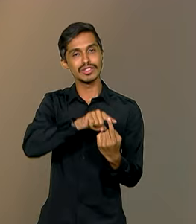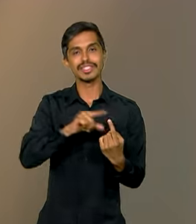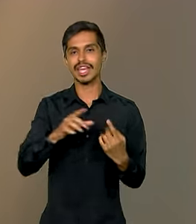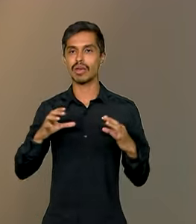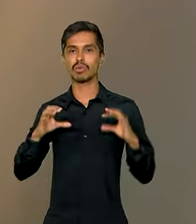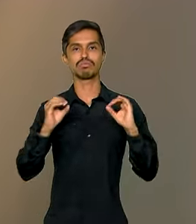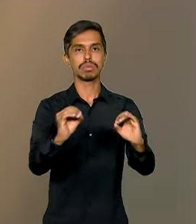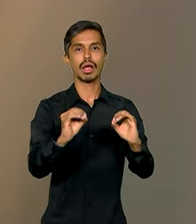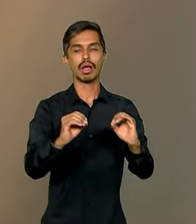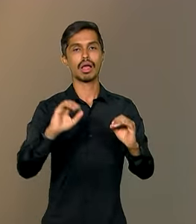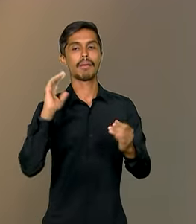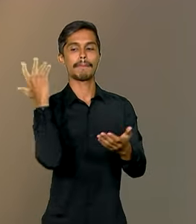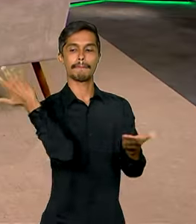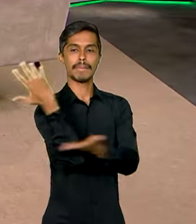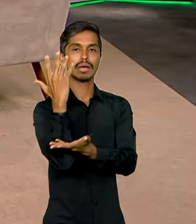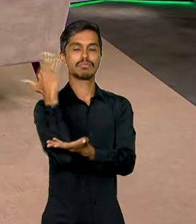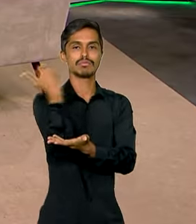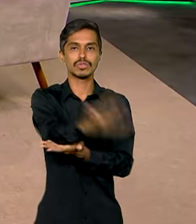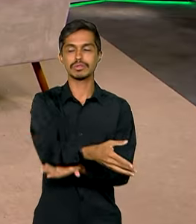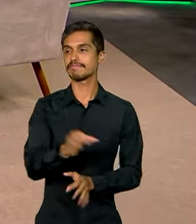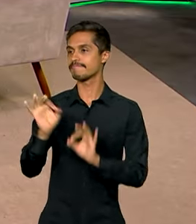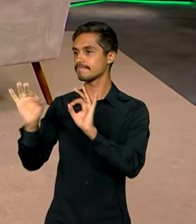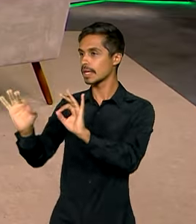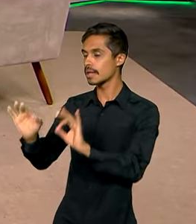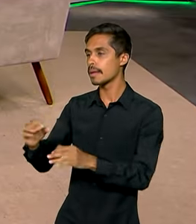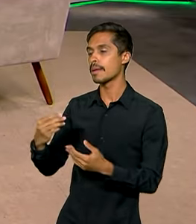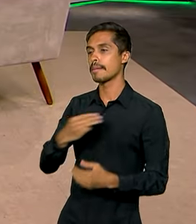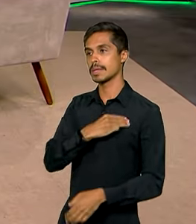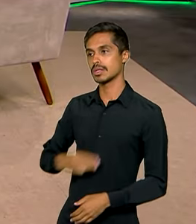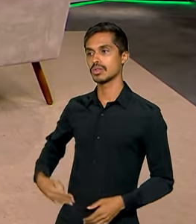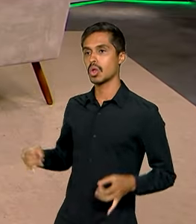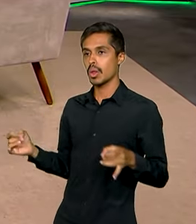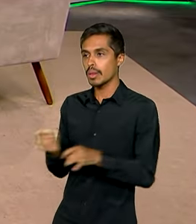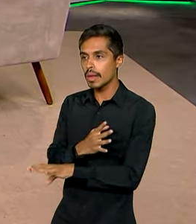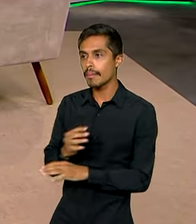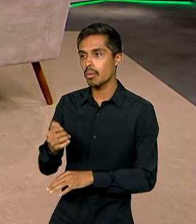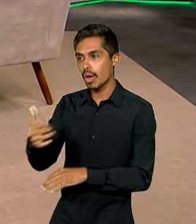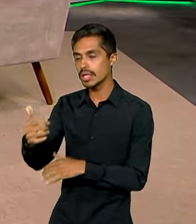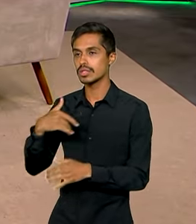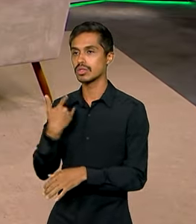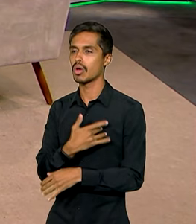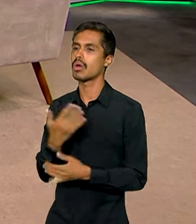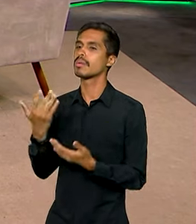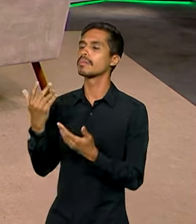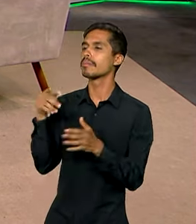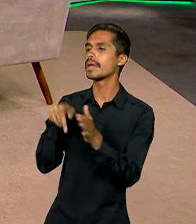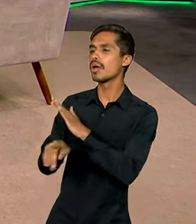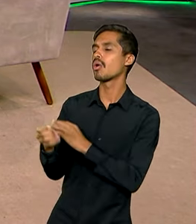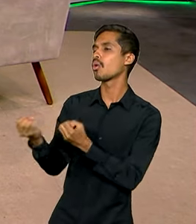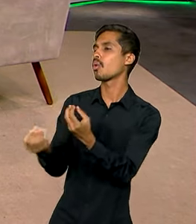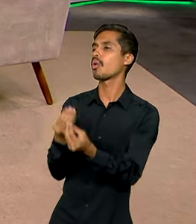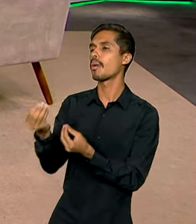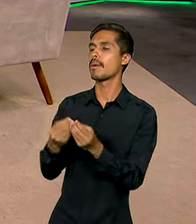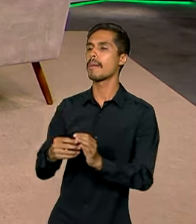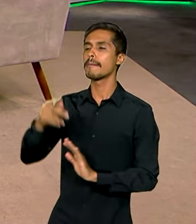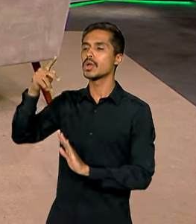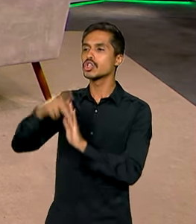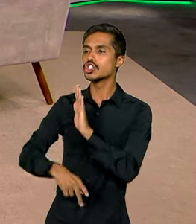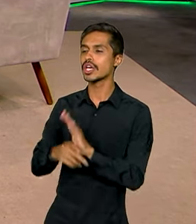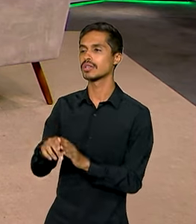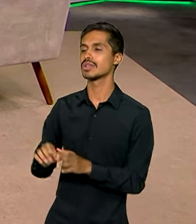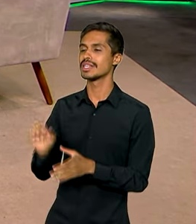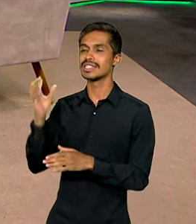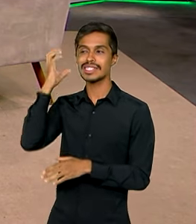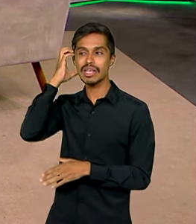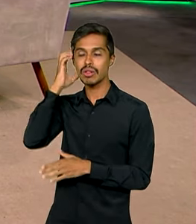o desmatamento na Amazônia. Perfeito. Ministro, para a gente encerrar, como é que está aí o programa Celular Seguro? Quais os